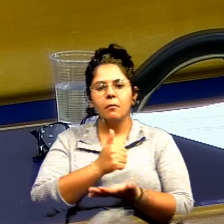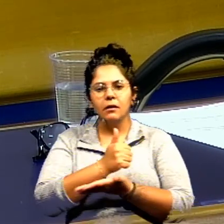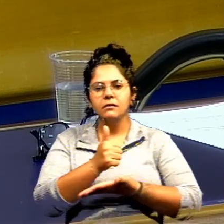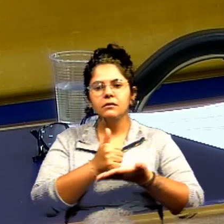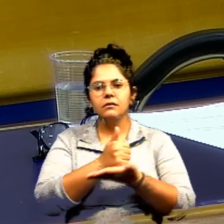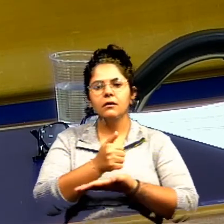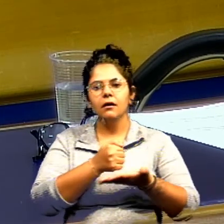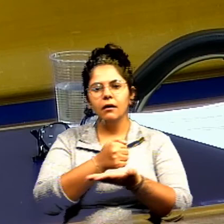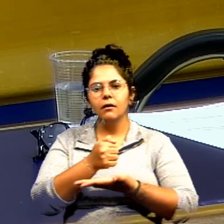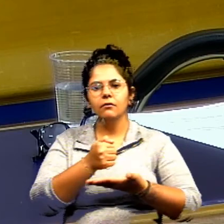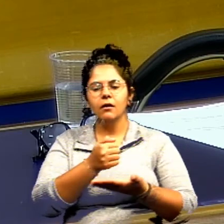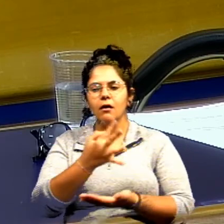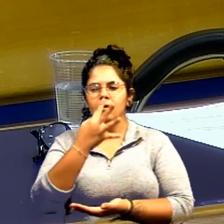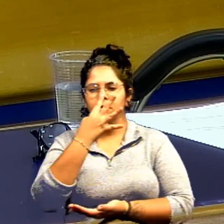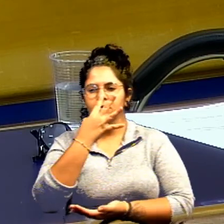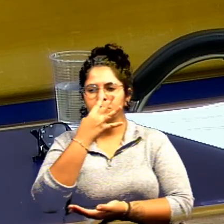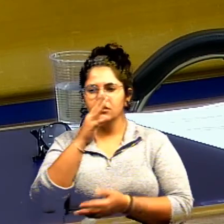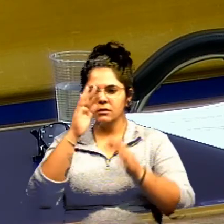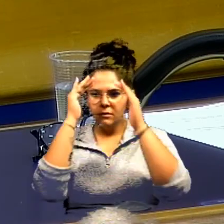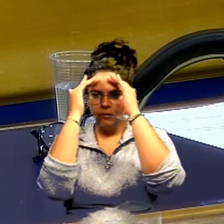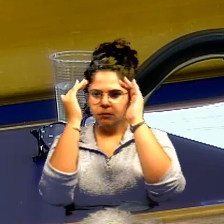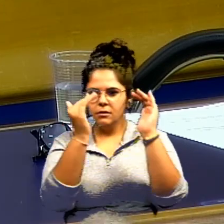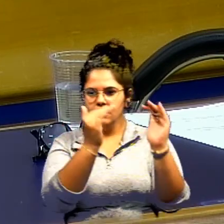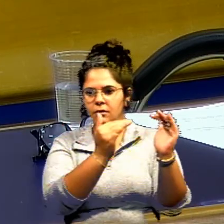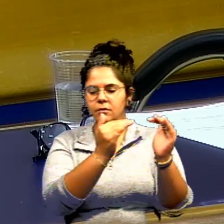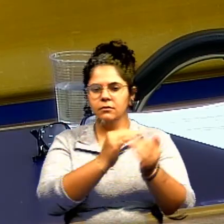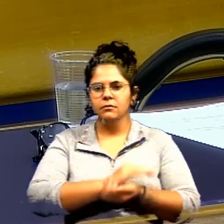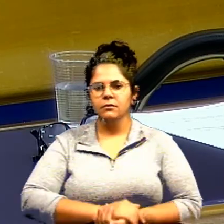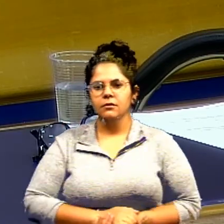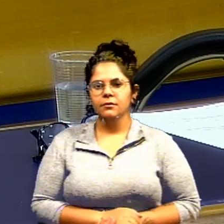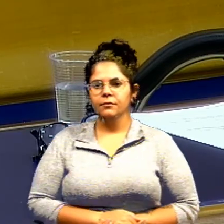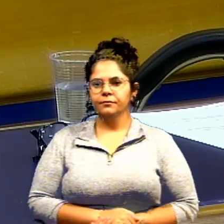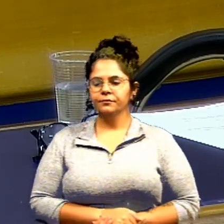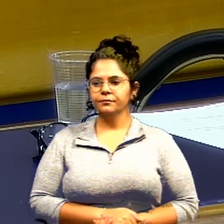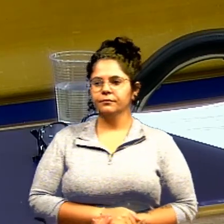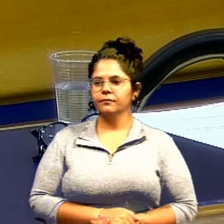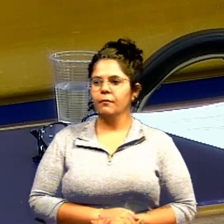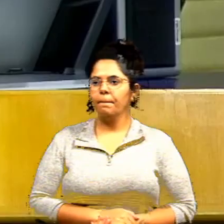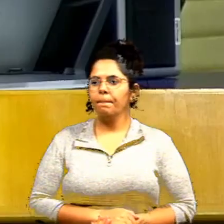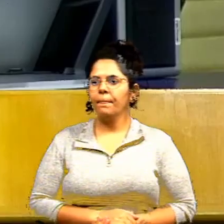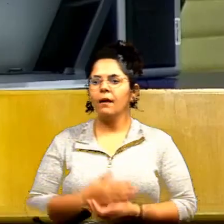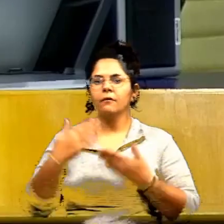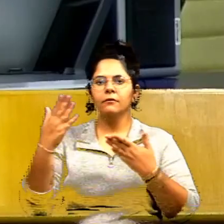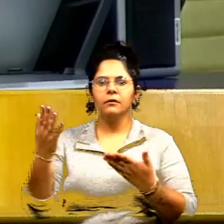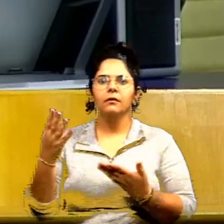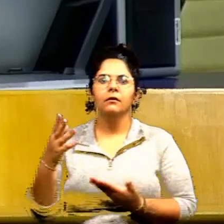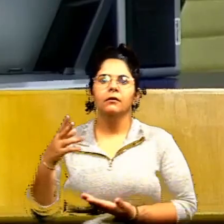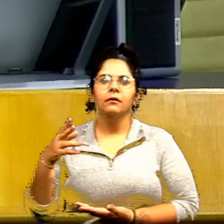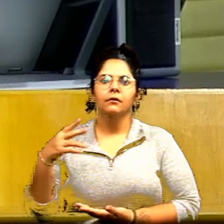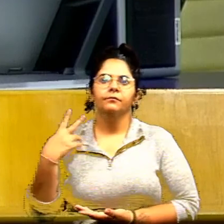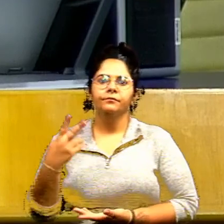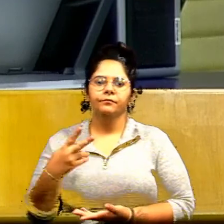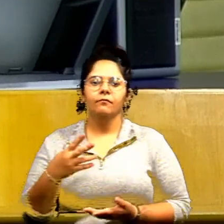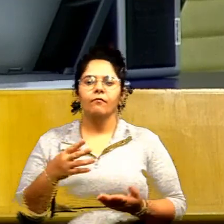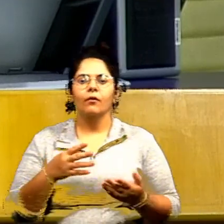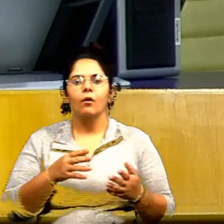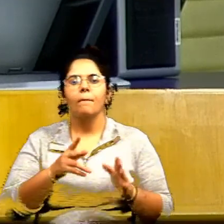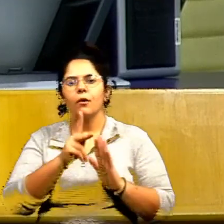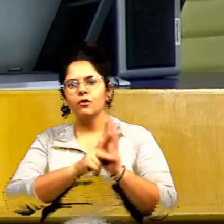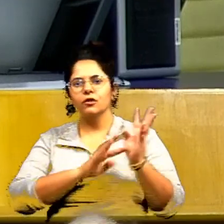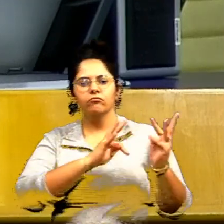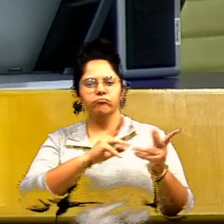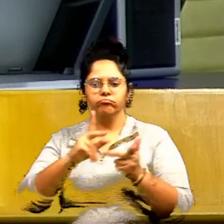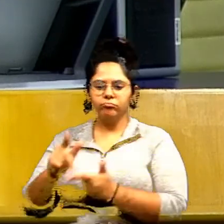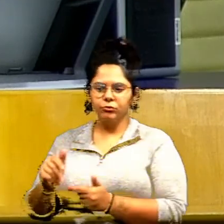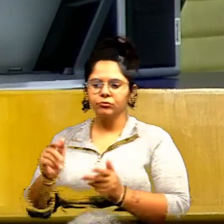admiração e do respeito obrigado senhores vereadores pauta completamente